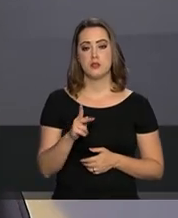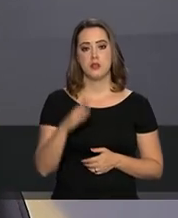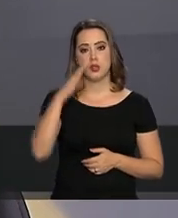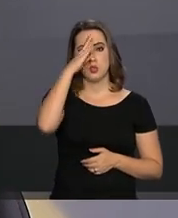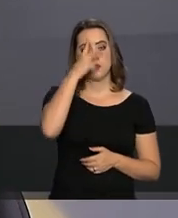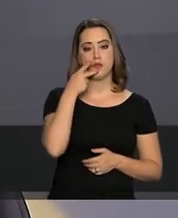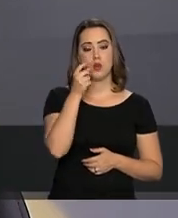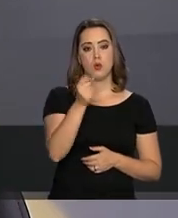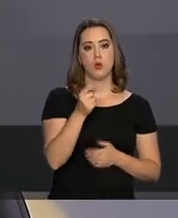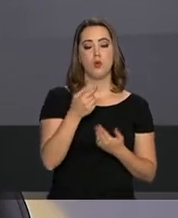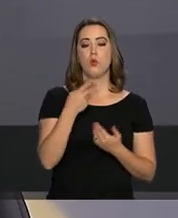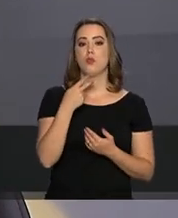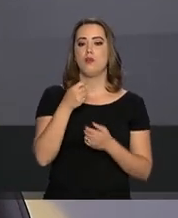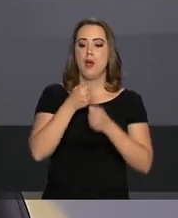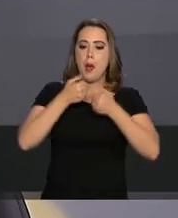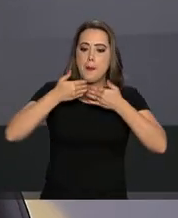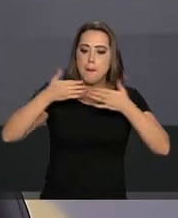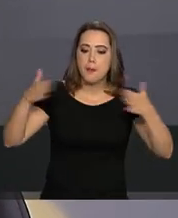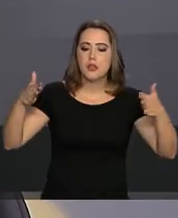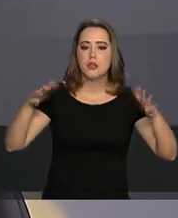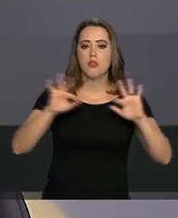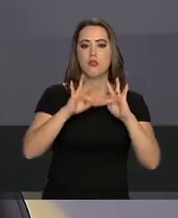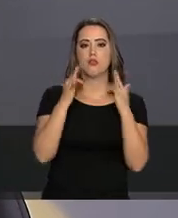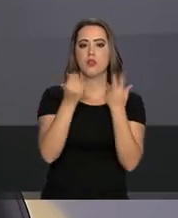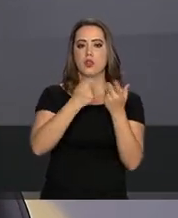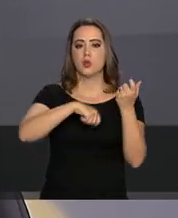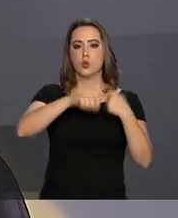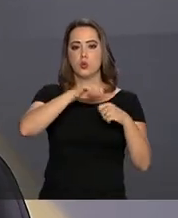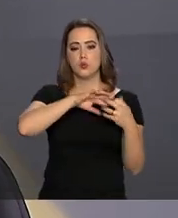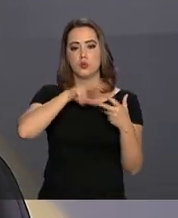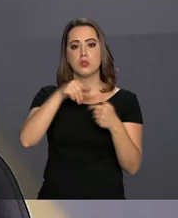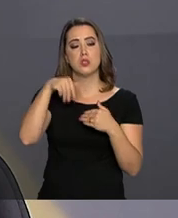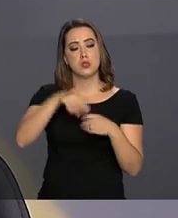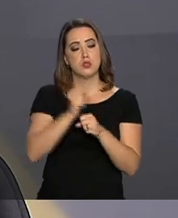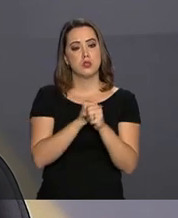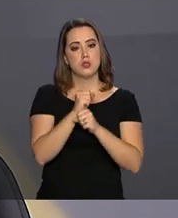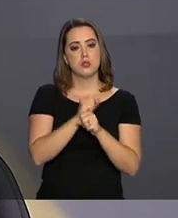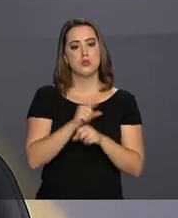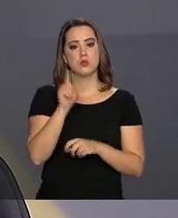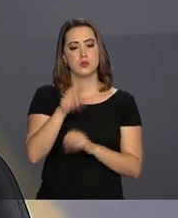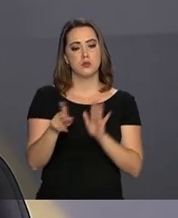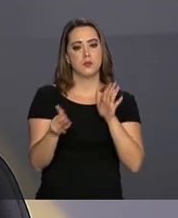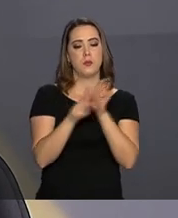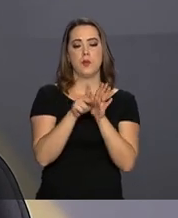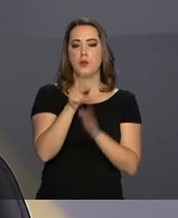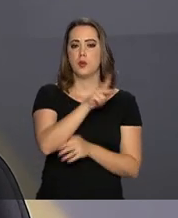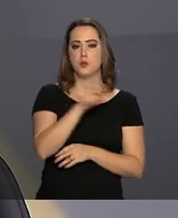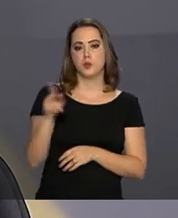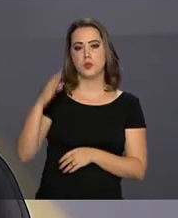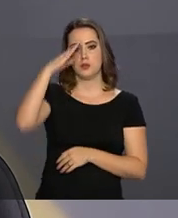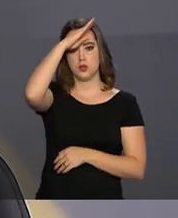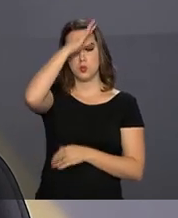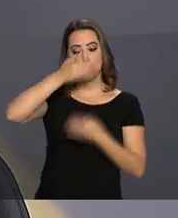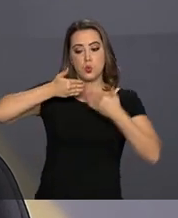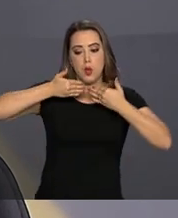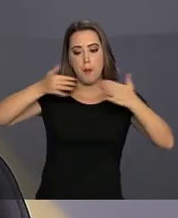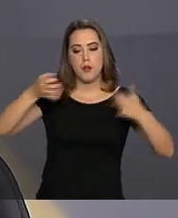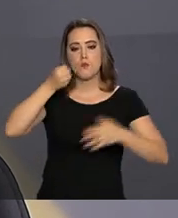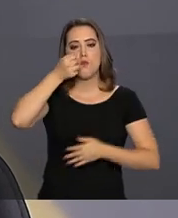fazer o discurso de abertura. O discurso de abertura este ano será do presidente Jair Bolsonaro